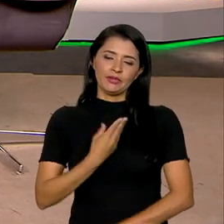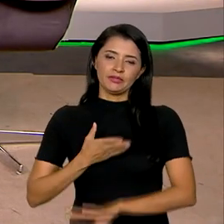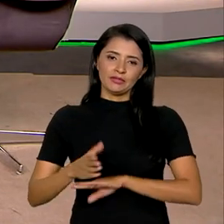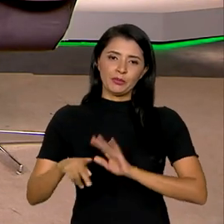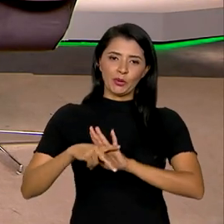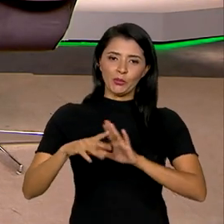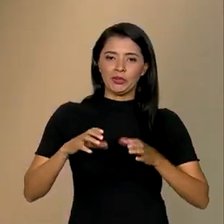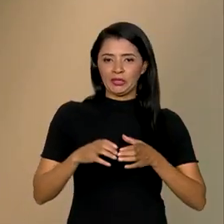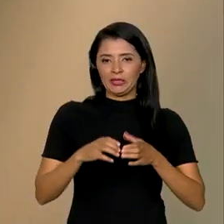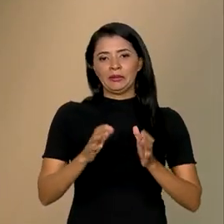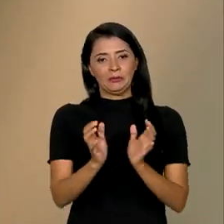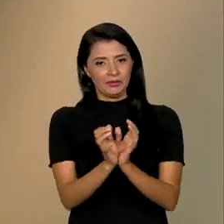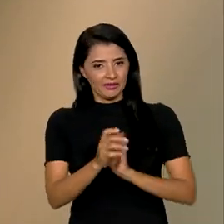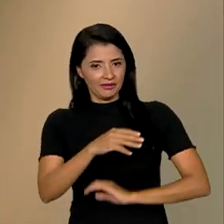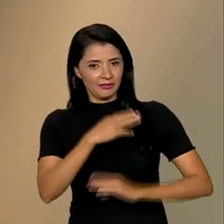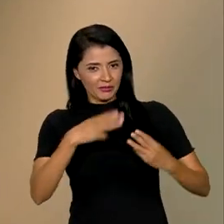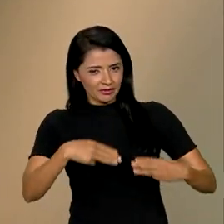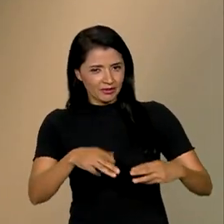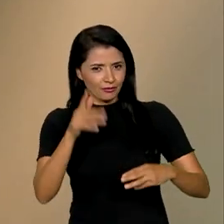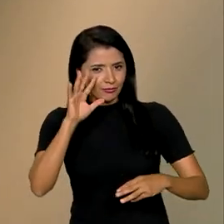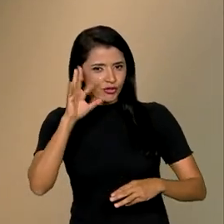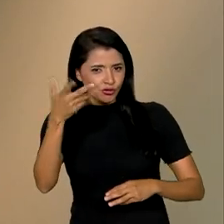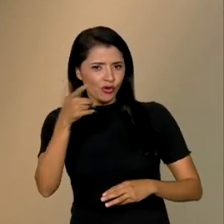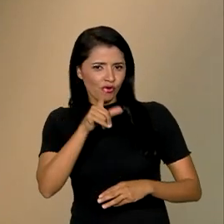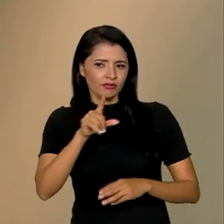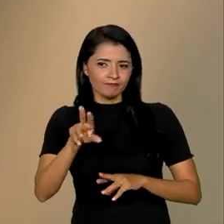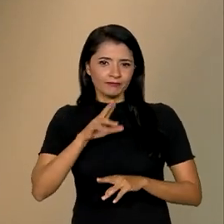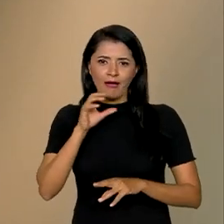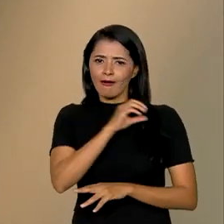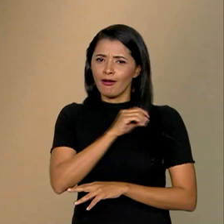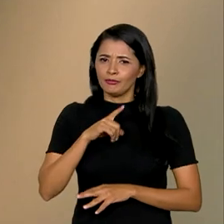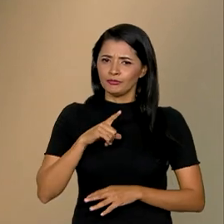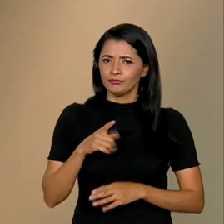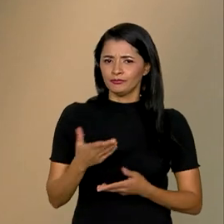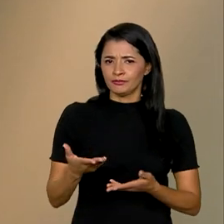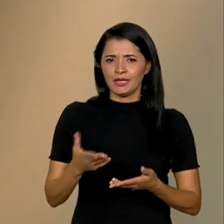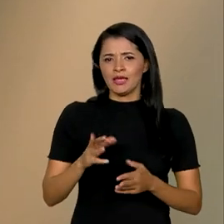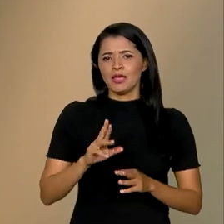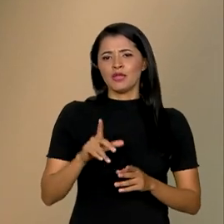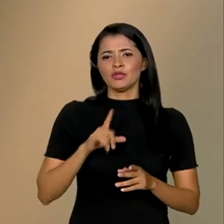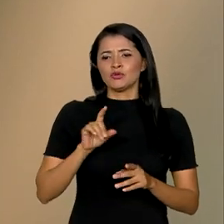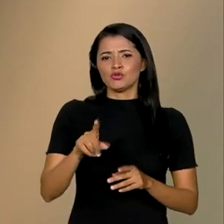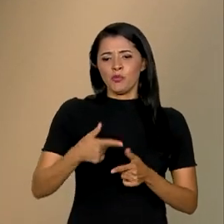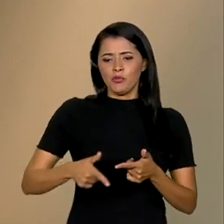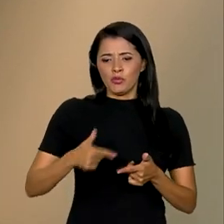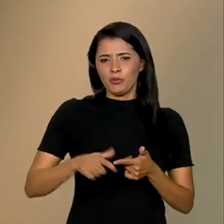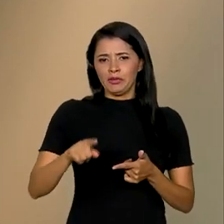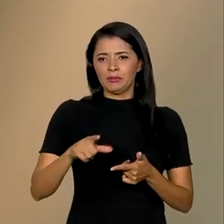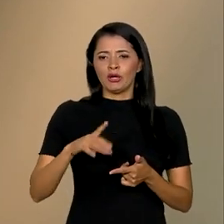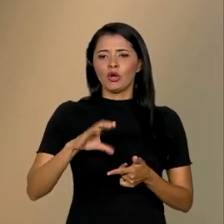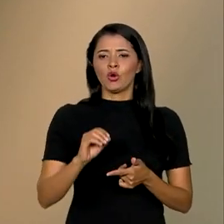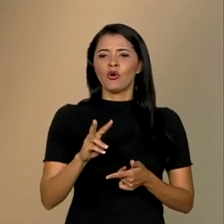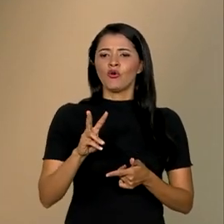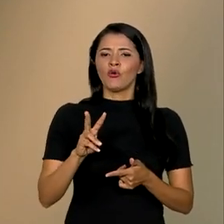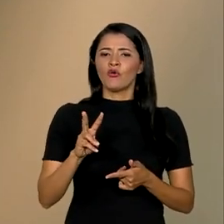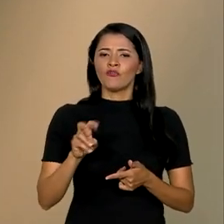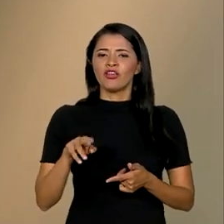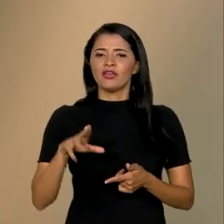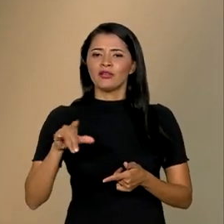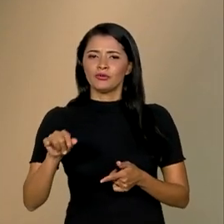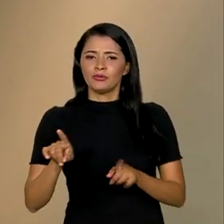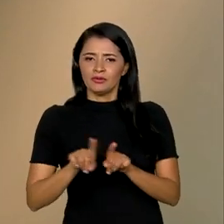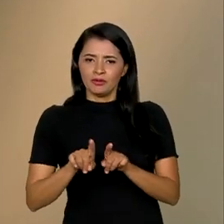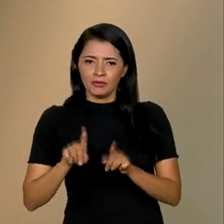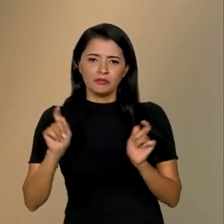equipe dos ministérios, você resolve e tem resolutividade. Não só os problemas de convênio, mas também você tem a